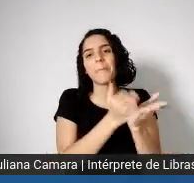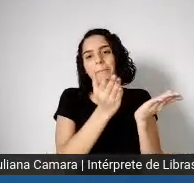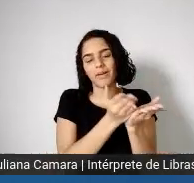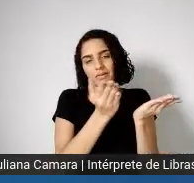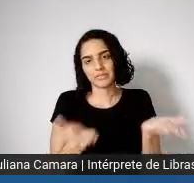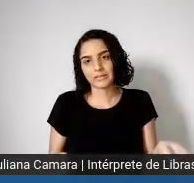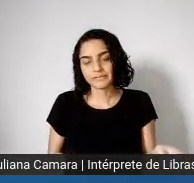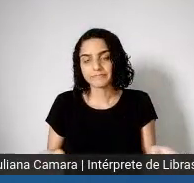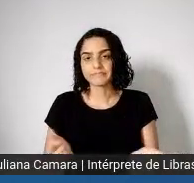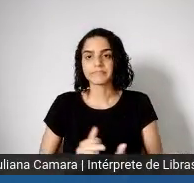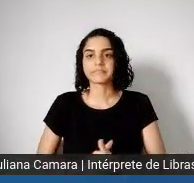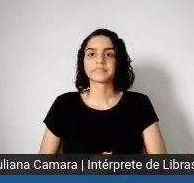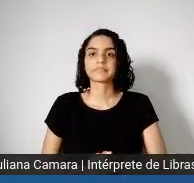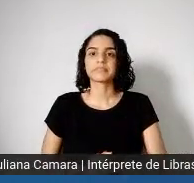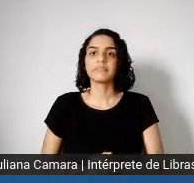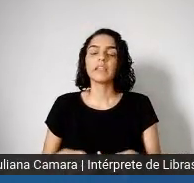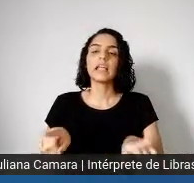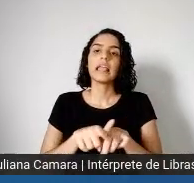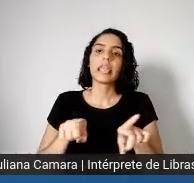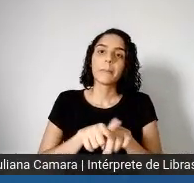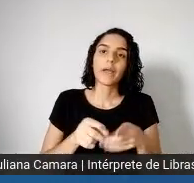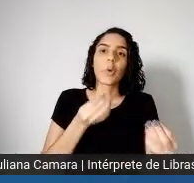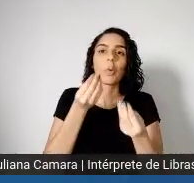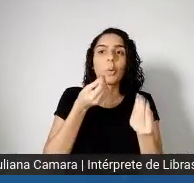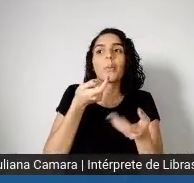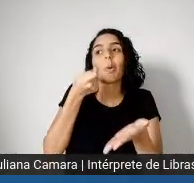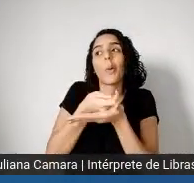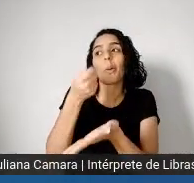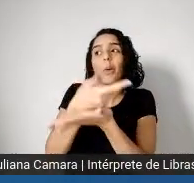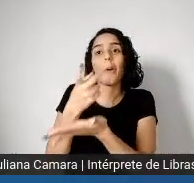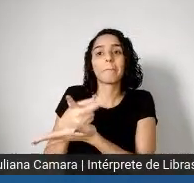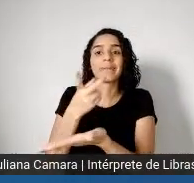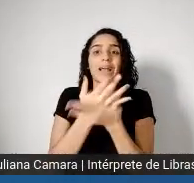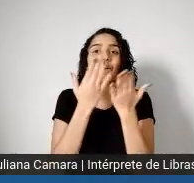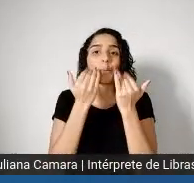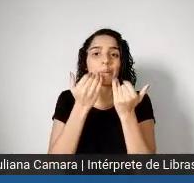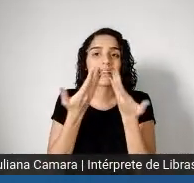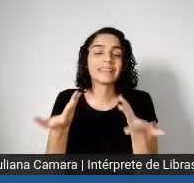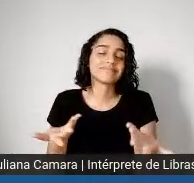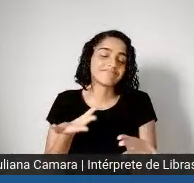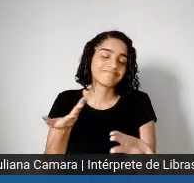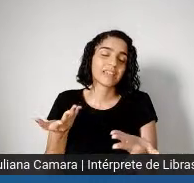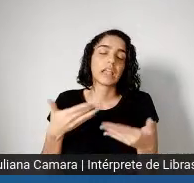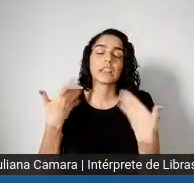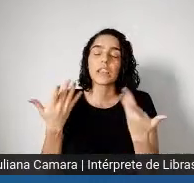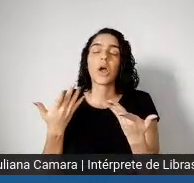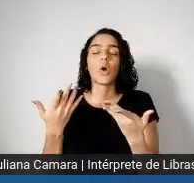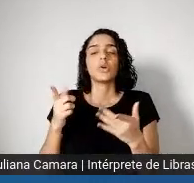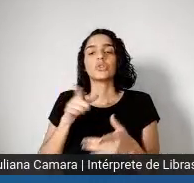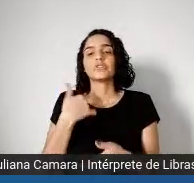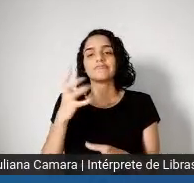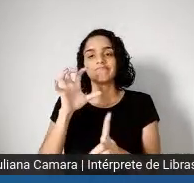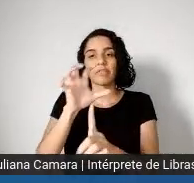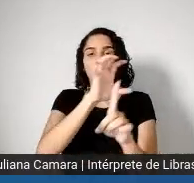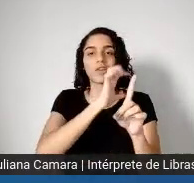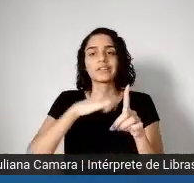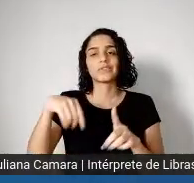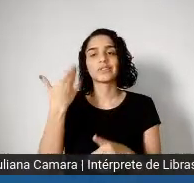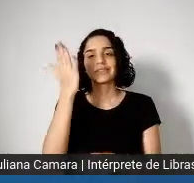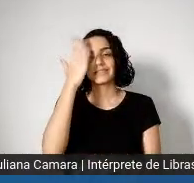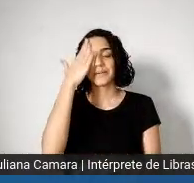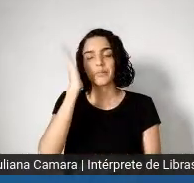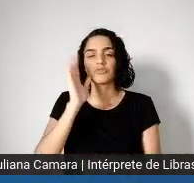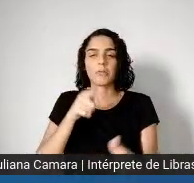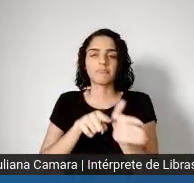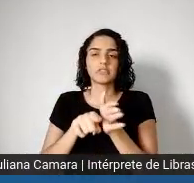aumento da desnutrição, com todas as suas consequências, né, que nós temos, né, como profissionais de